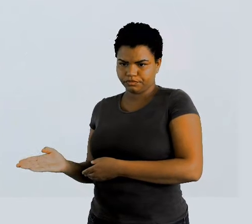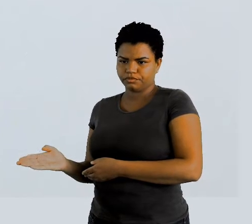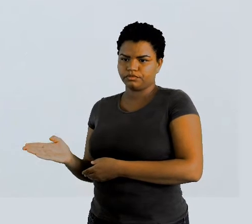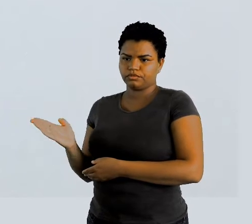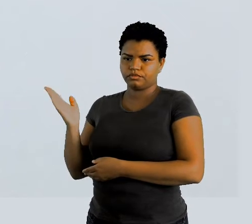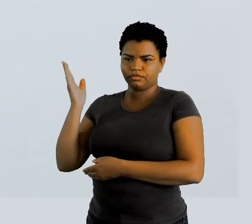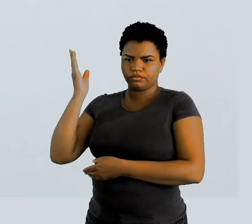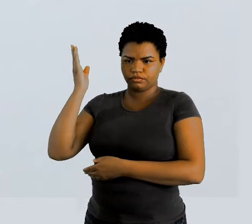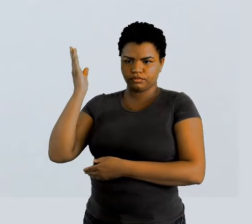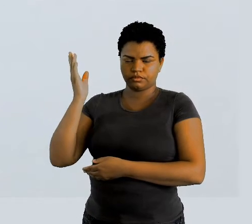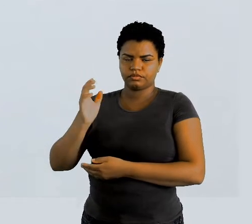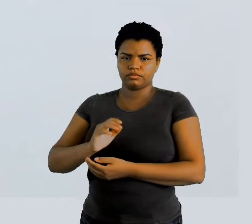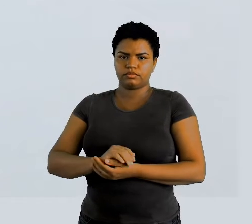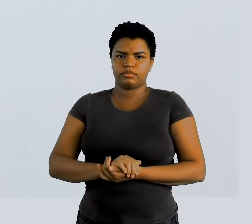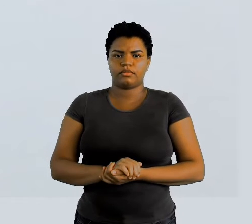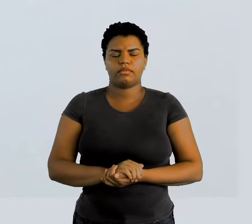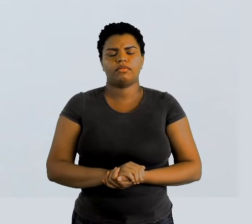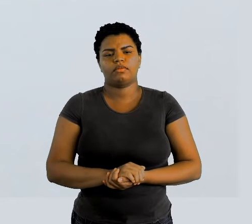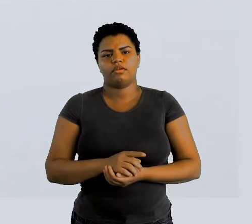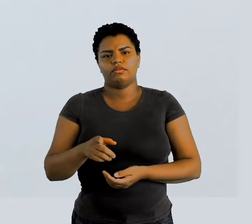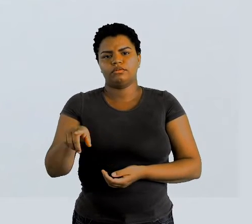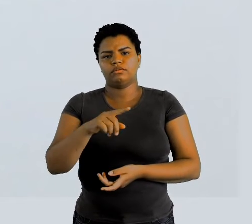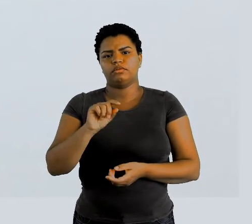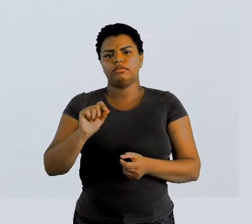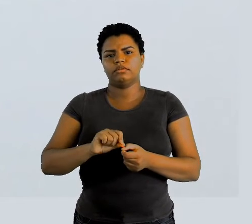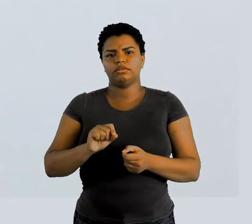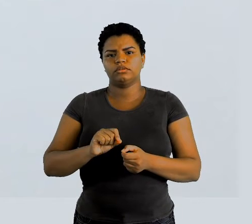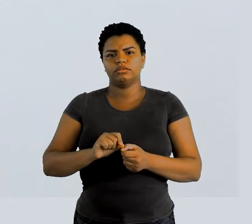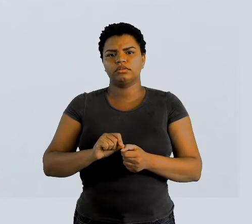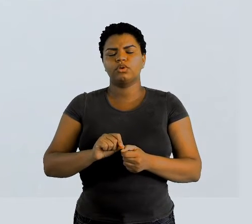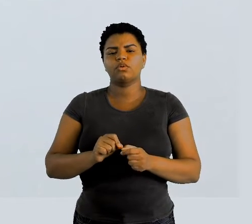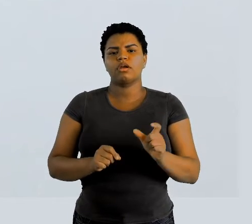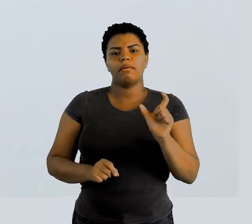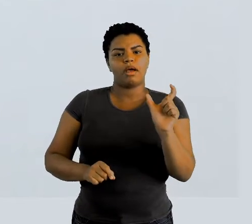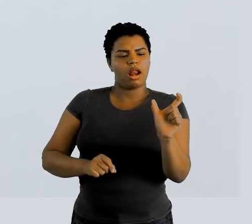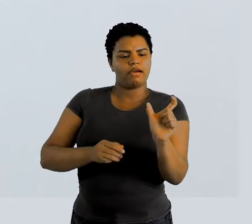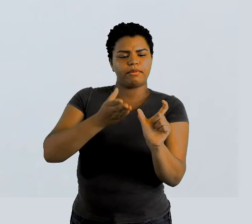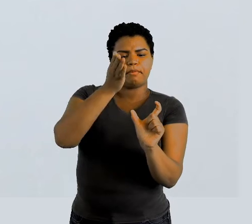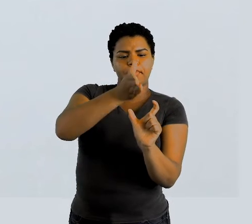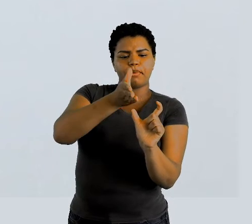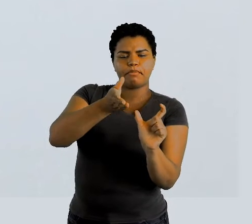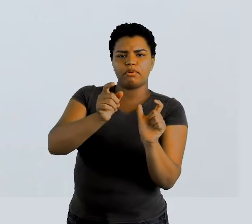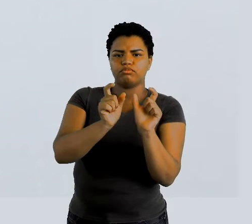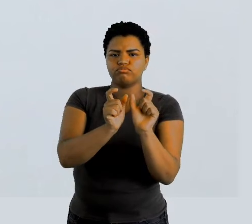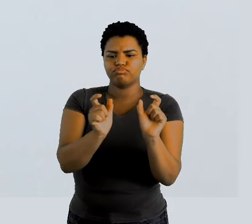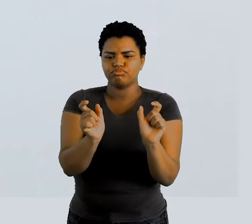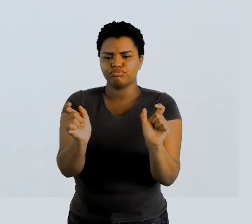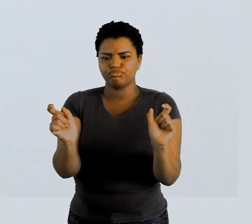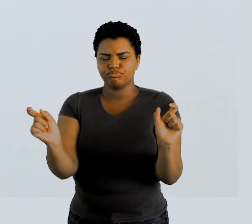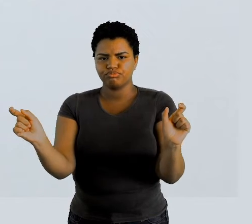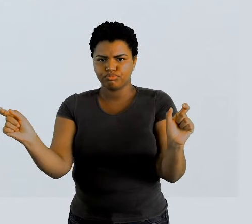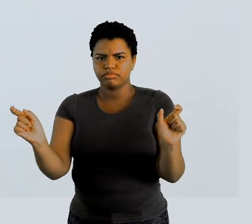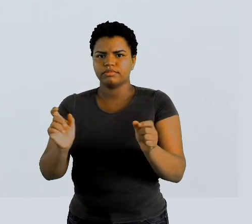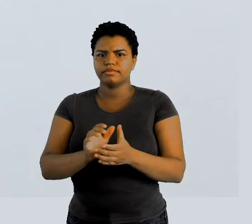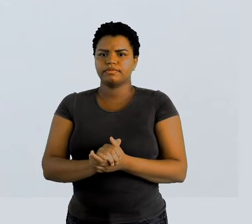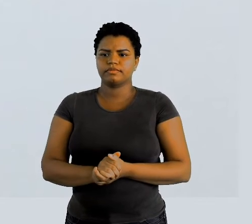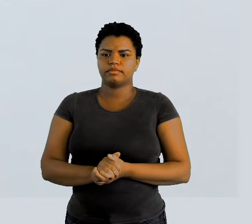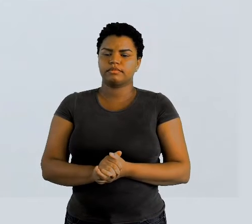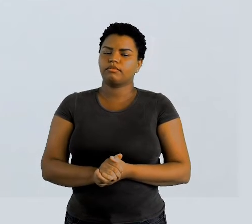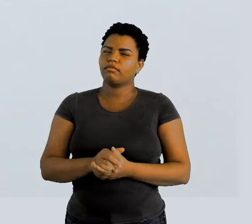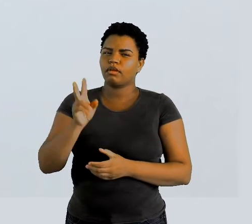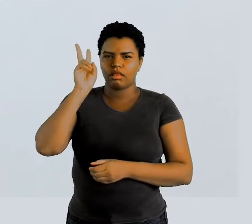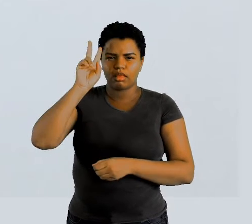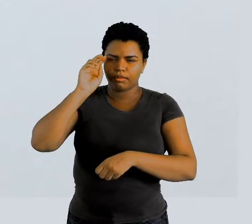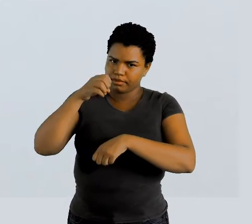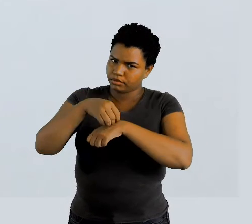tela e você vai fazer a separação silábica lembra da dica